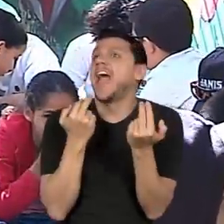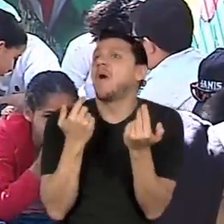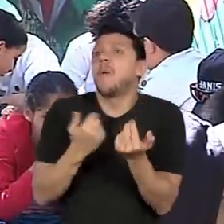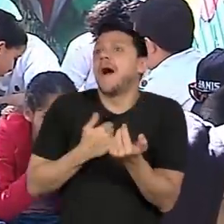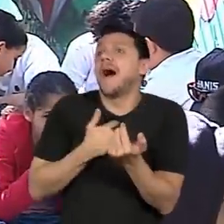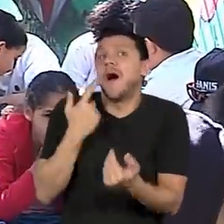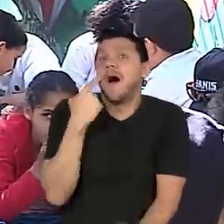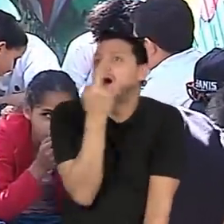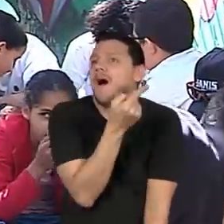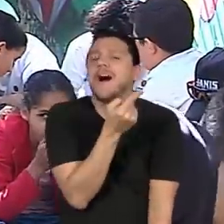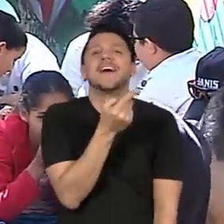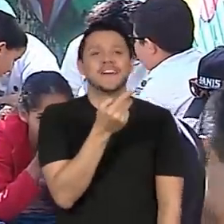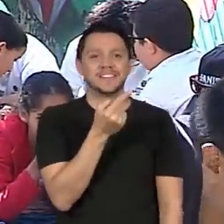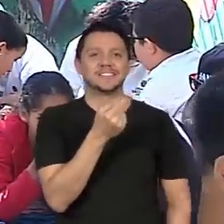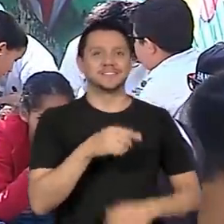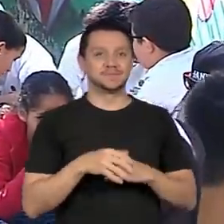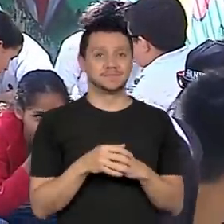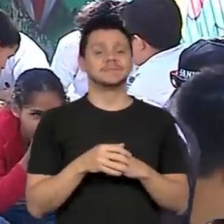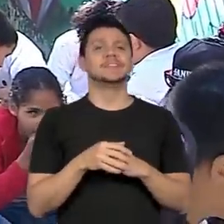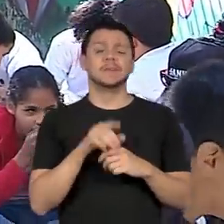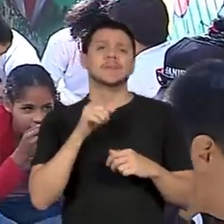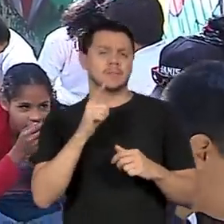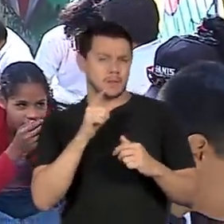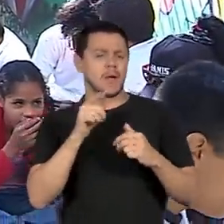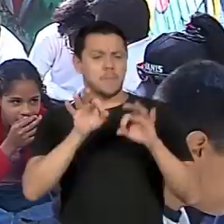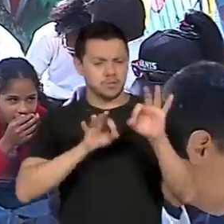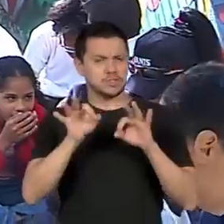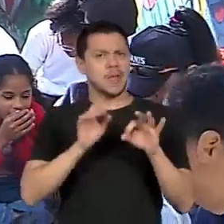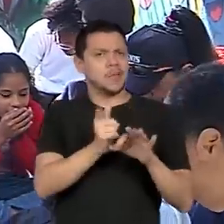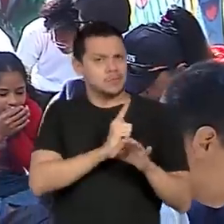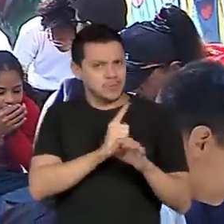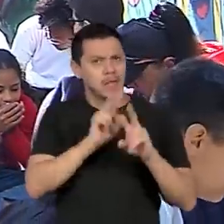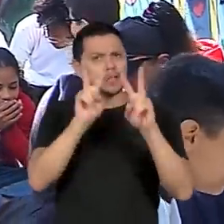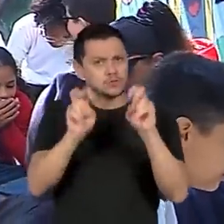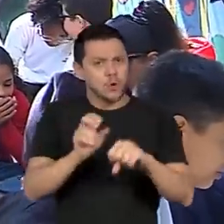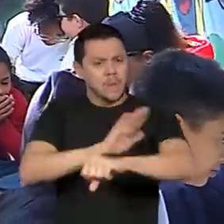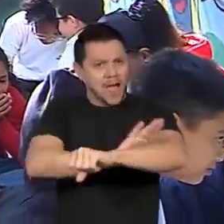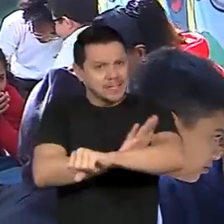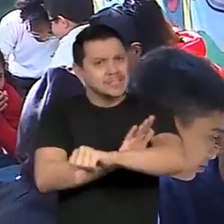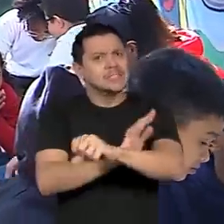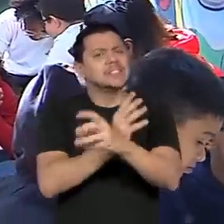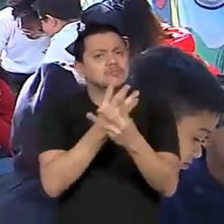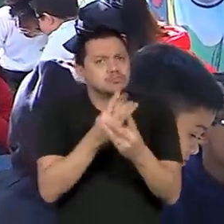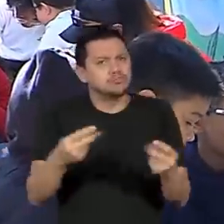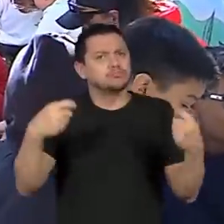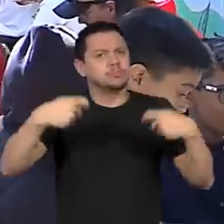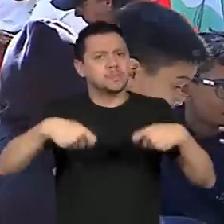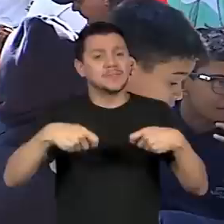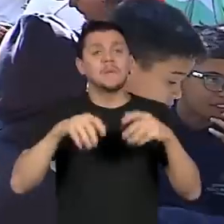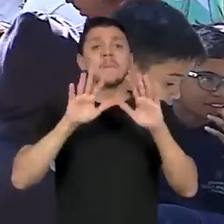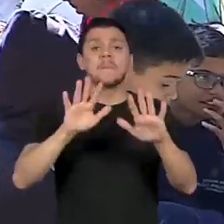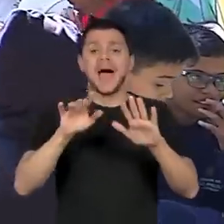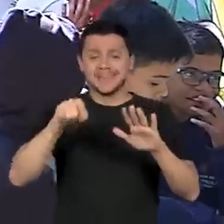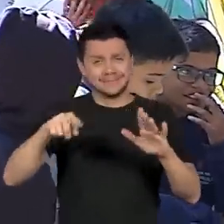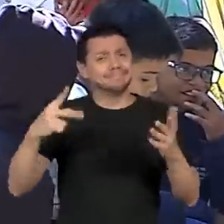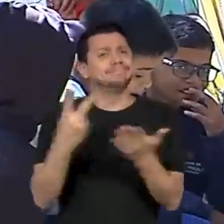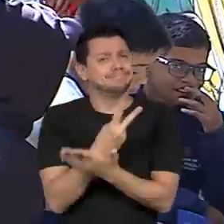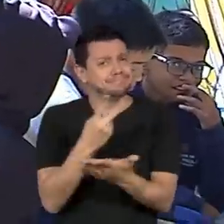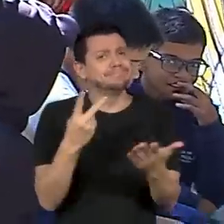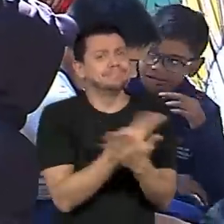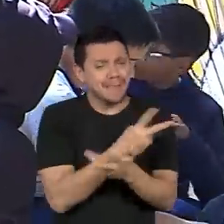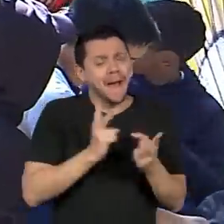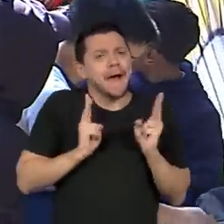deixa uma escola imune de registrar esse e outros casos de preconceito, dada a complexidade do assunto.